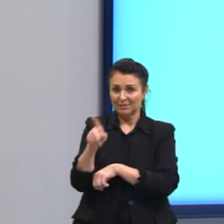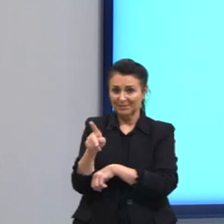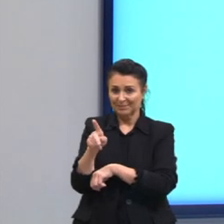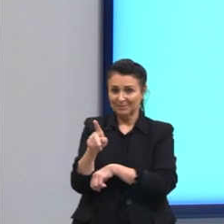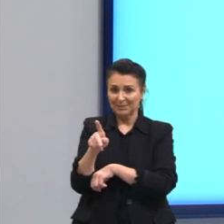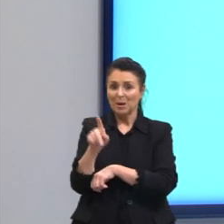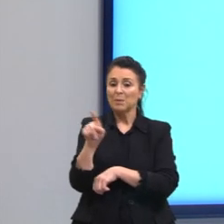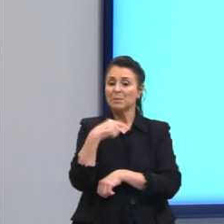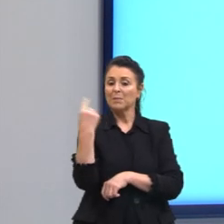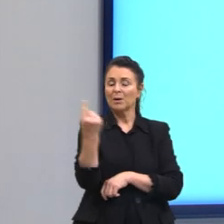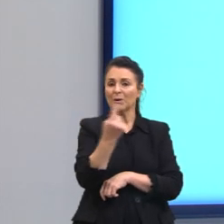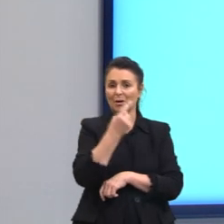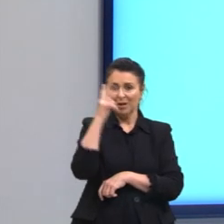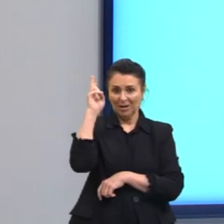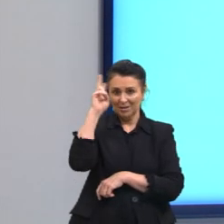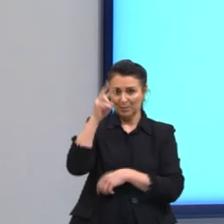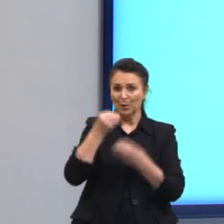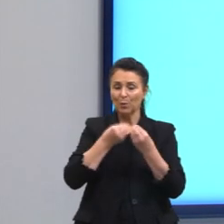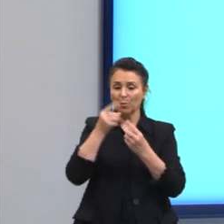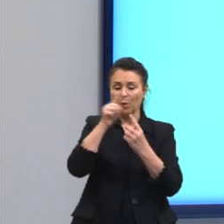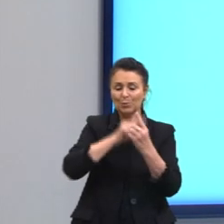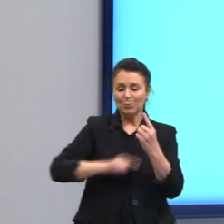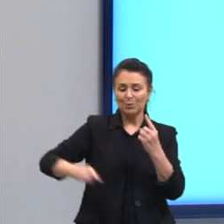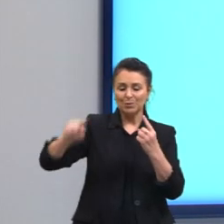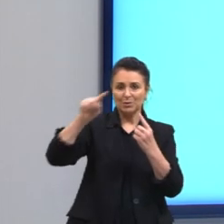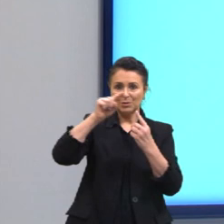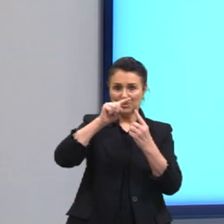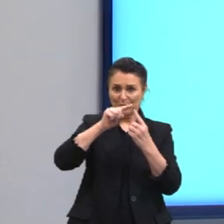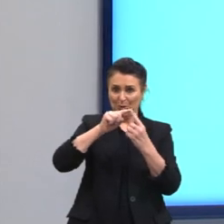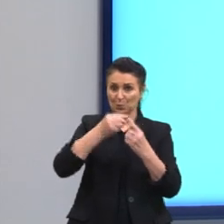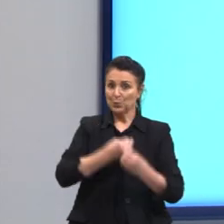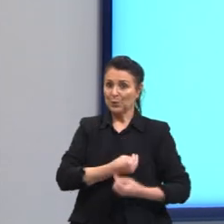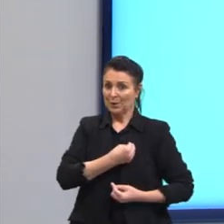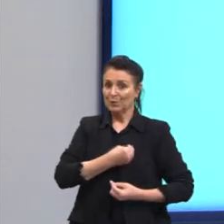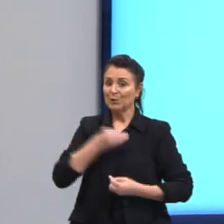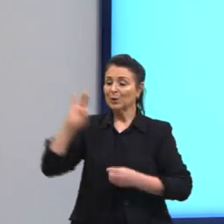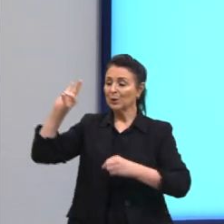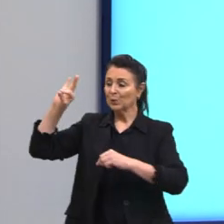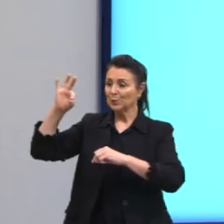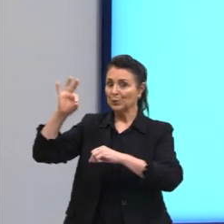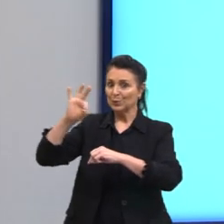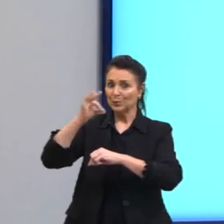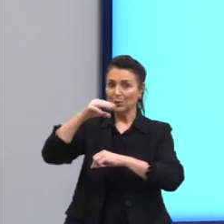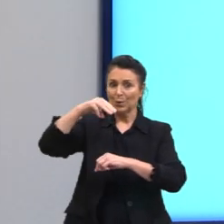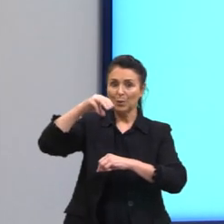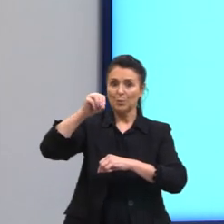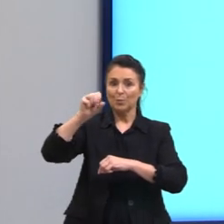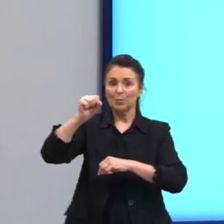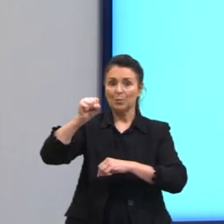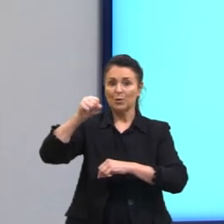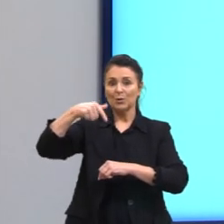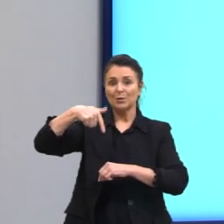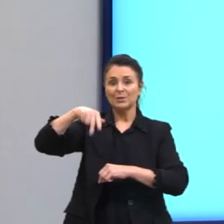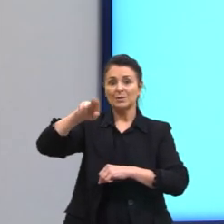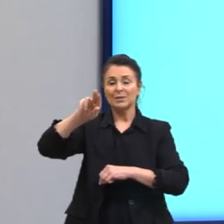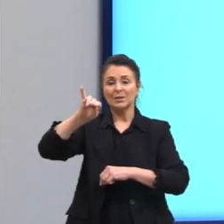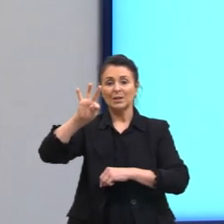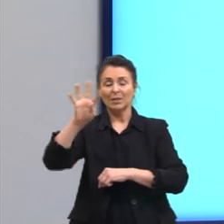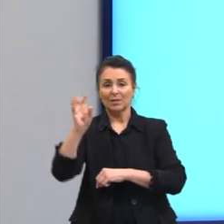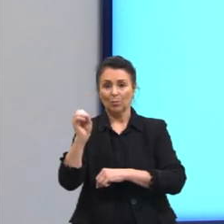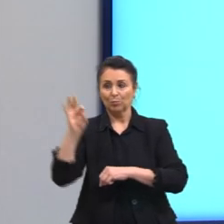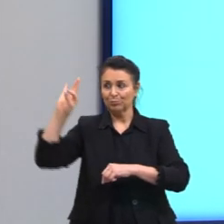nós lembrarmos de como é o ciclo de vida do adulto, do mosquito, desculpa. O ciclo de vida do mosquito.